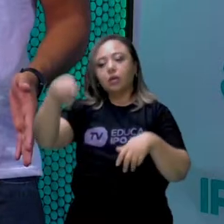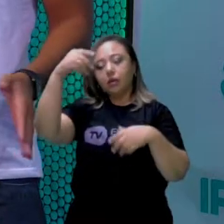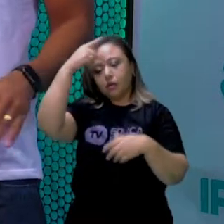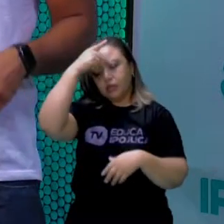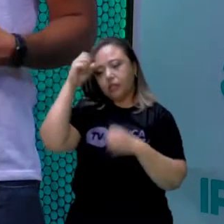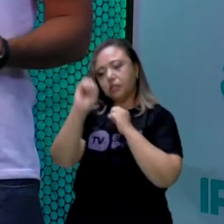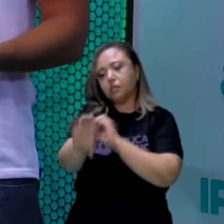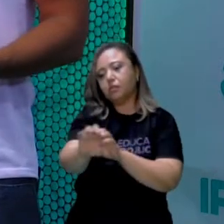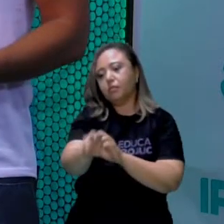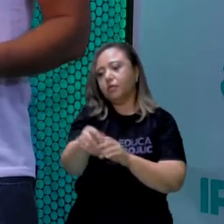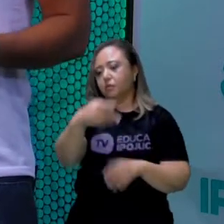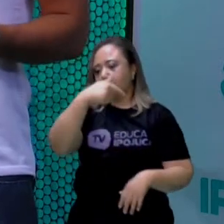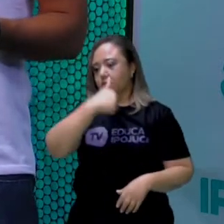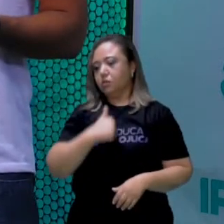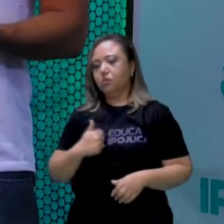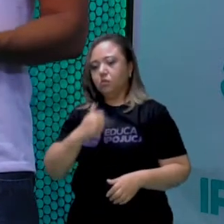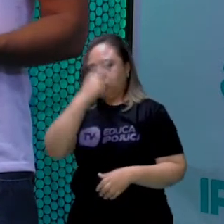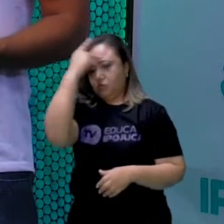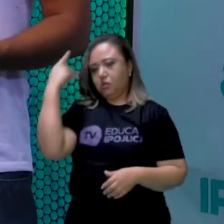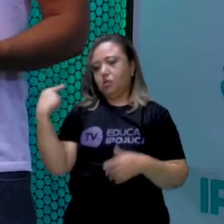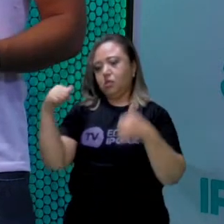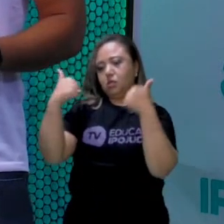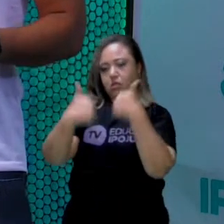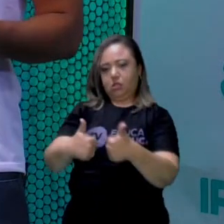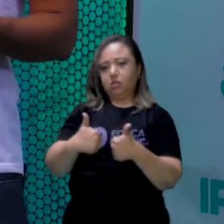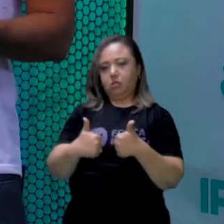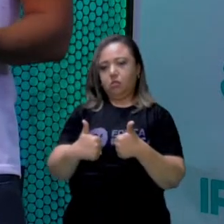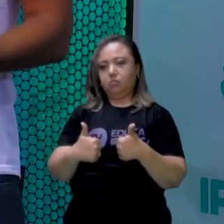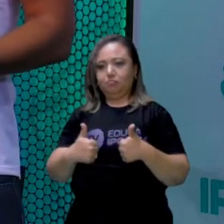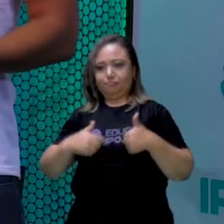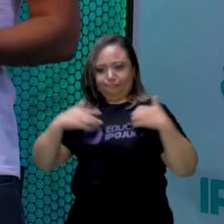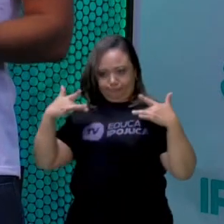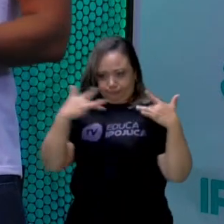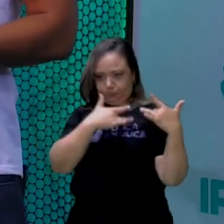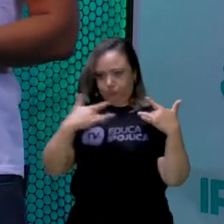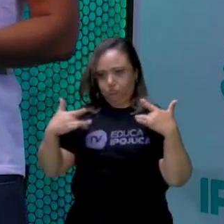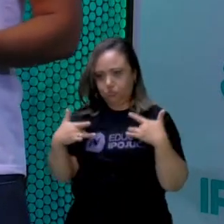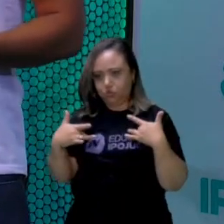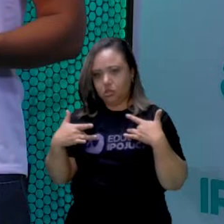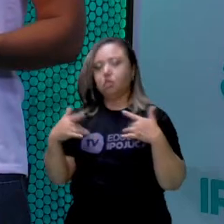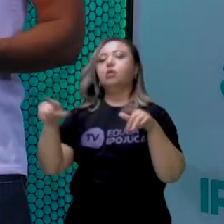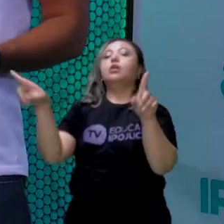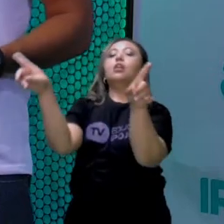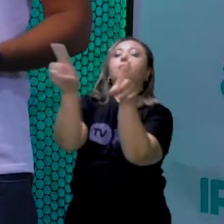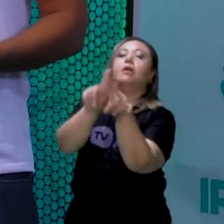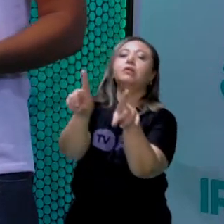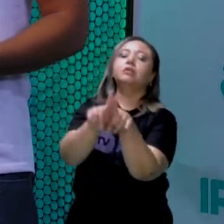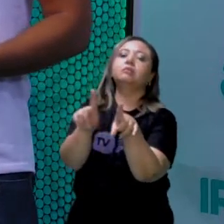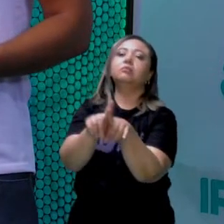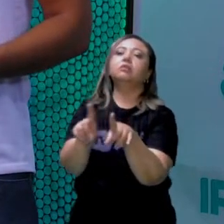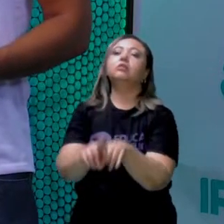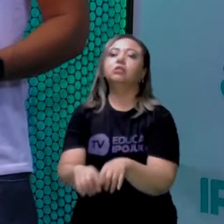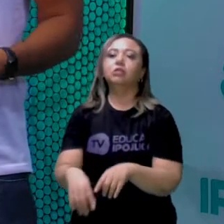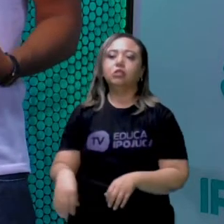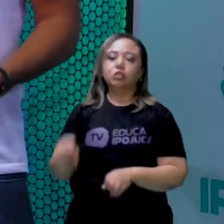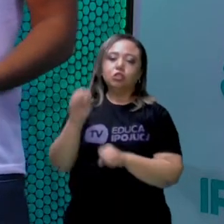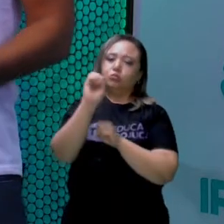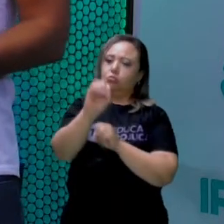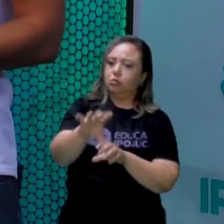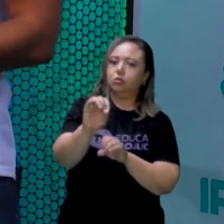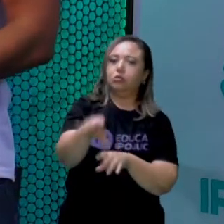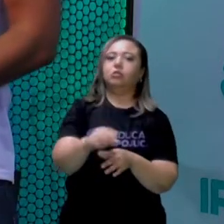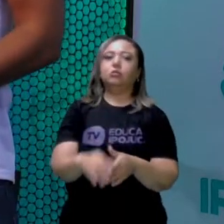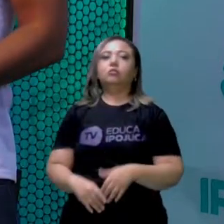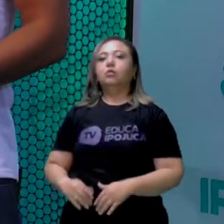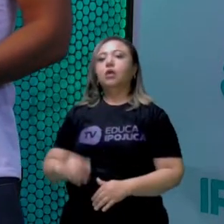população, mas também promover a melhor saúde para melhor rendimento. Quanto